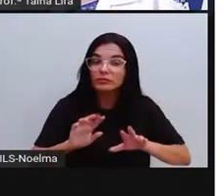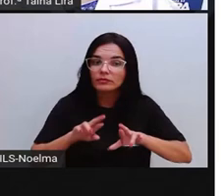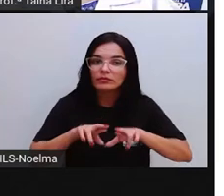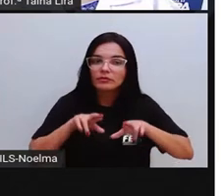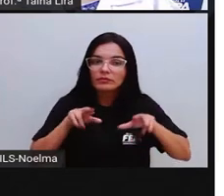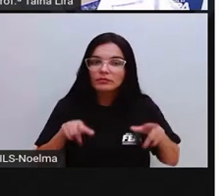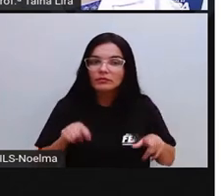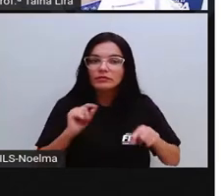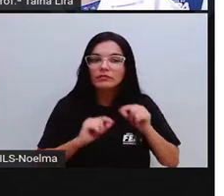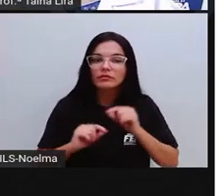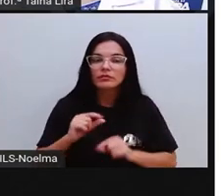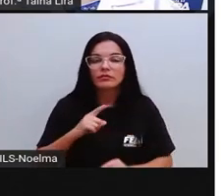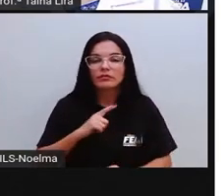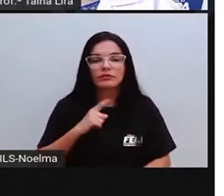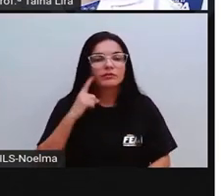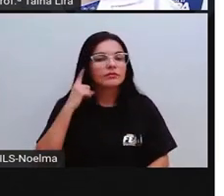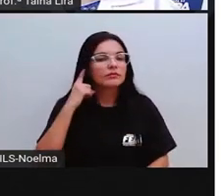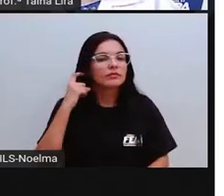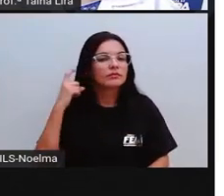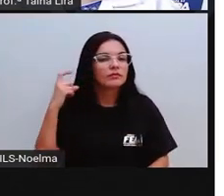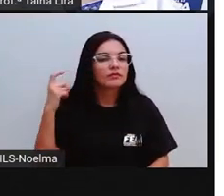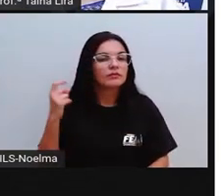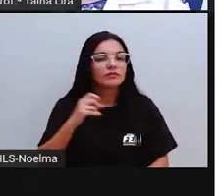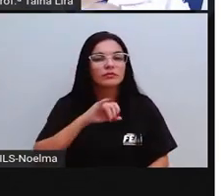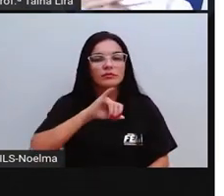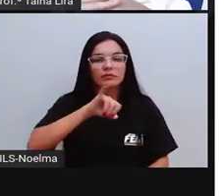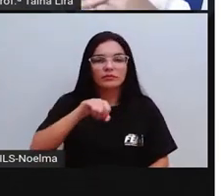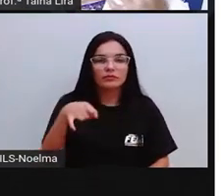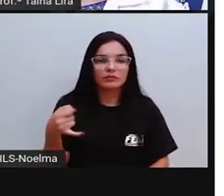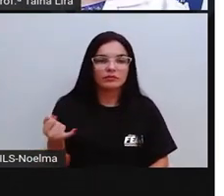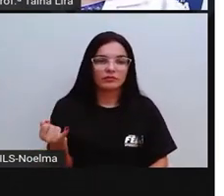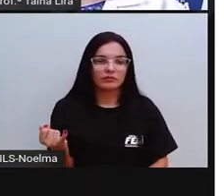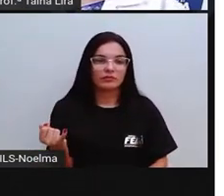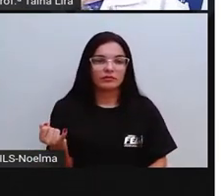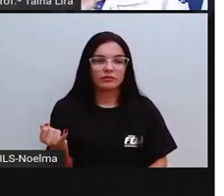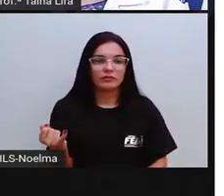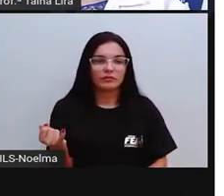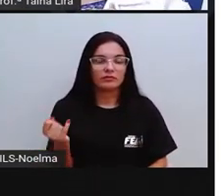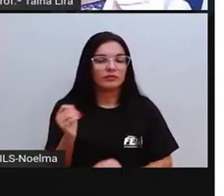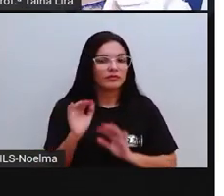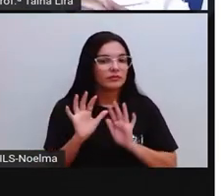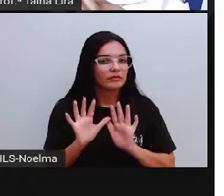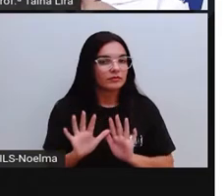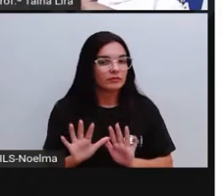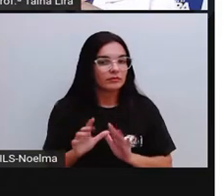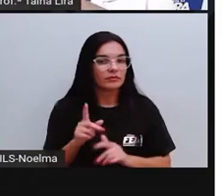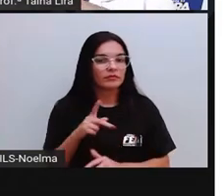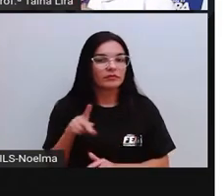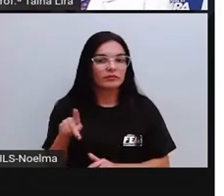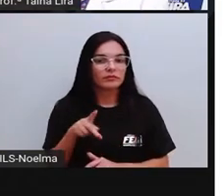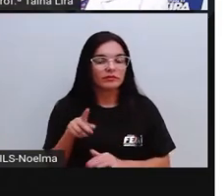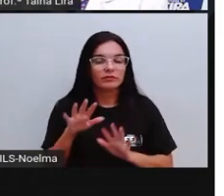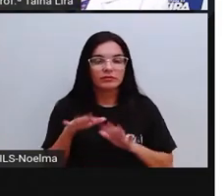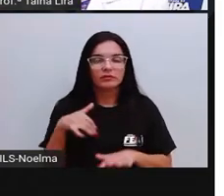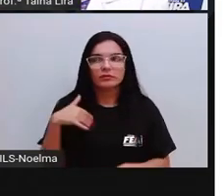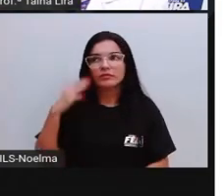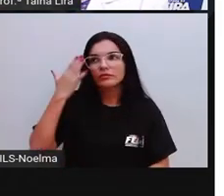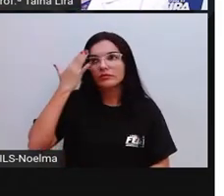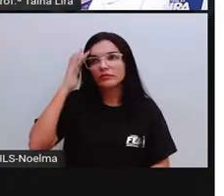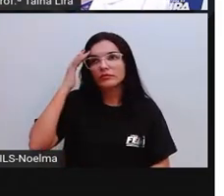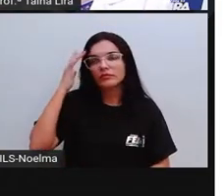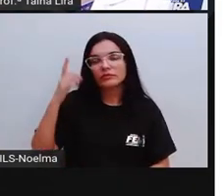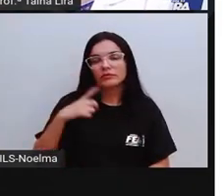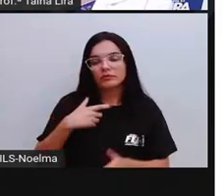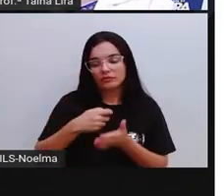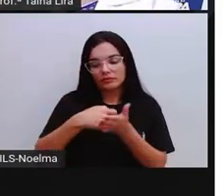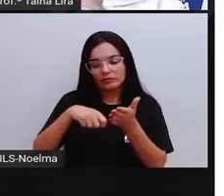que aí a letra GÉ vai ter o som do GÉ, tá? Mas, PRO, eu já entendi que existem palavras escritas com a